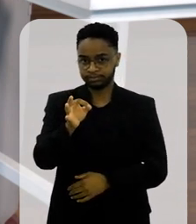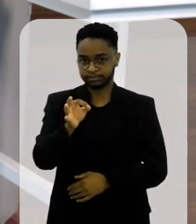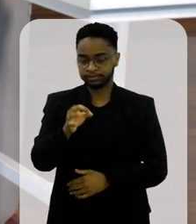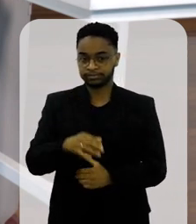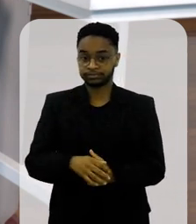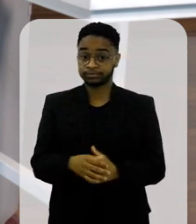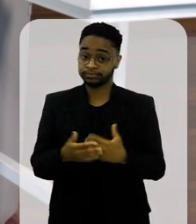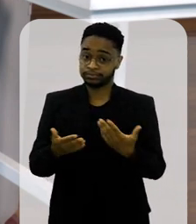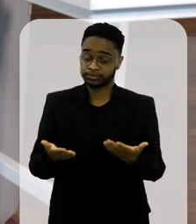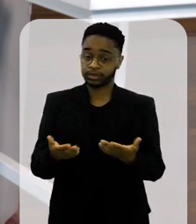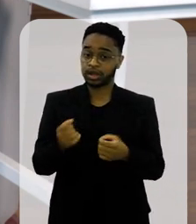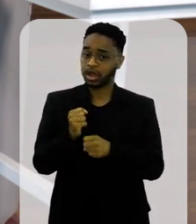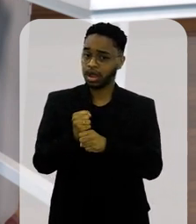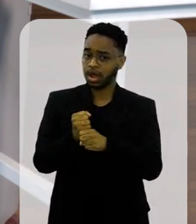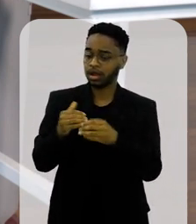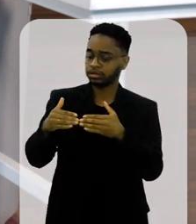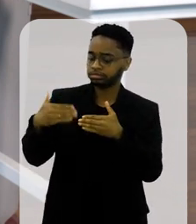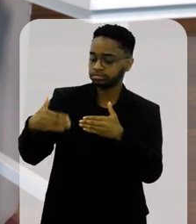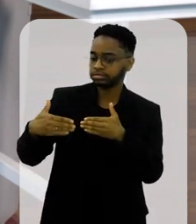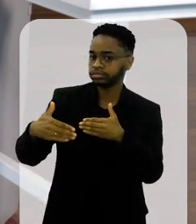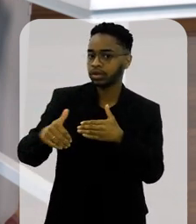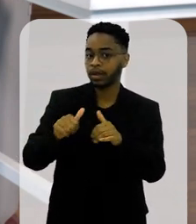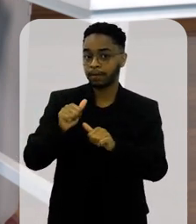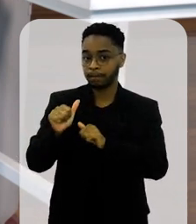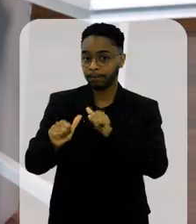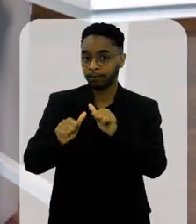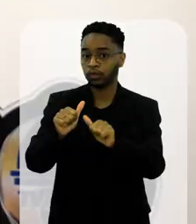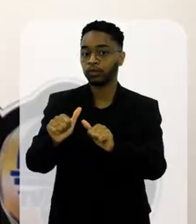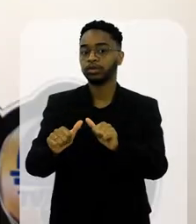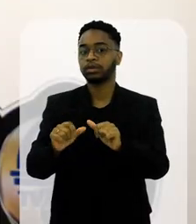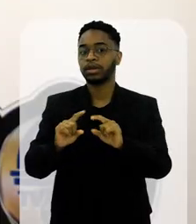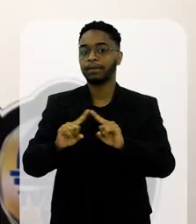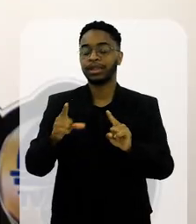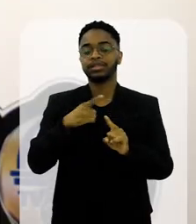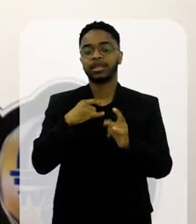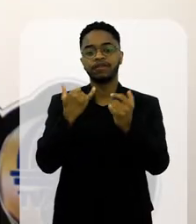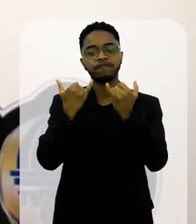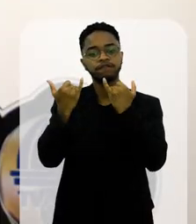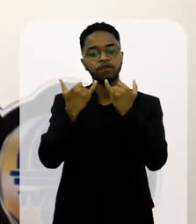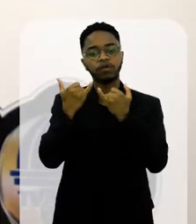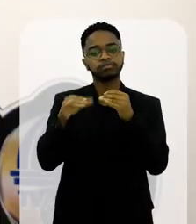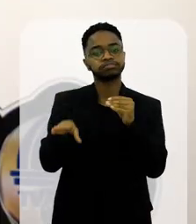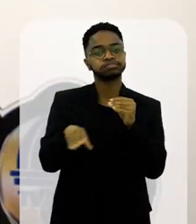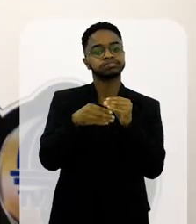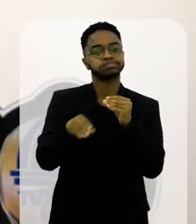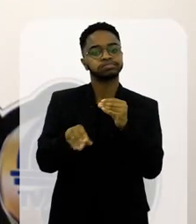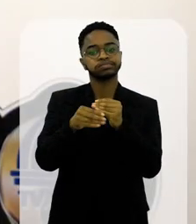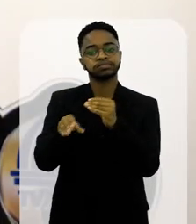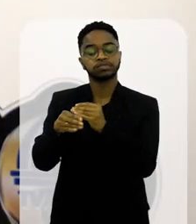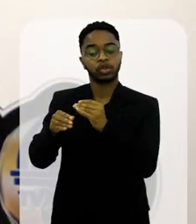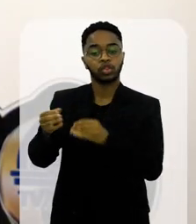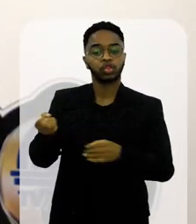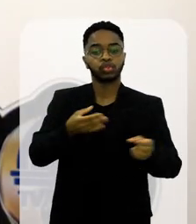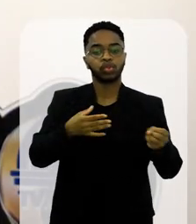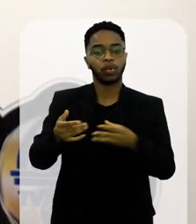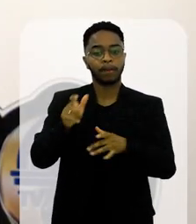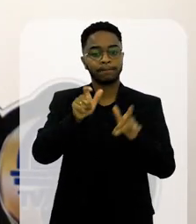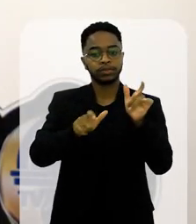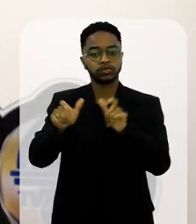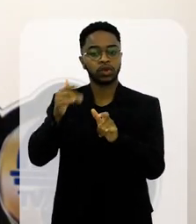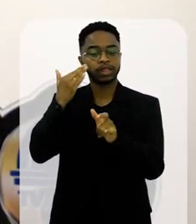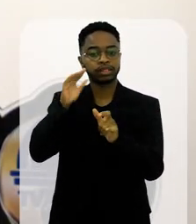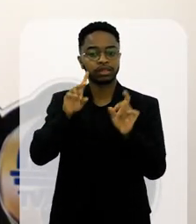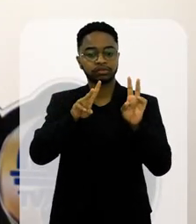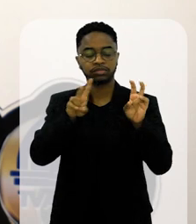que a cada ano se renova e a cada ano mais informação, mais gente que entende do assunto.